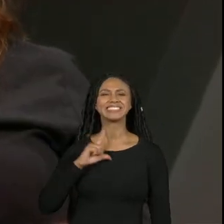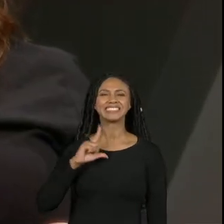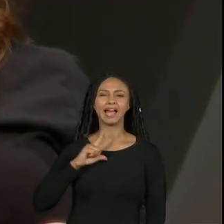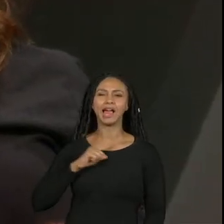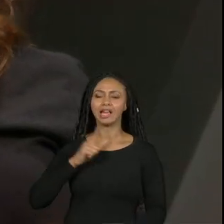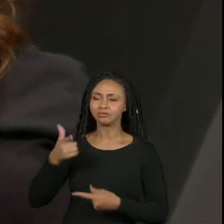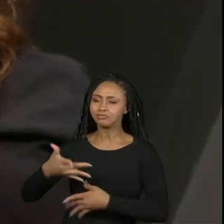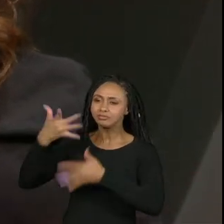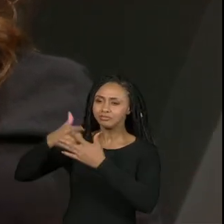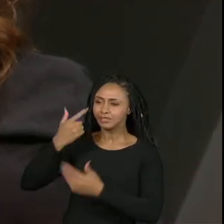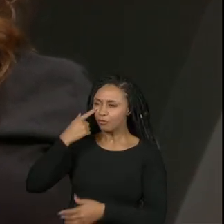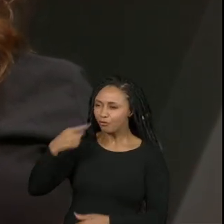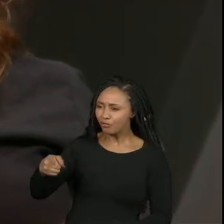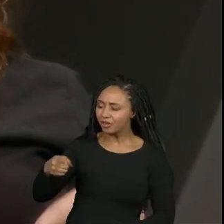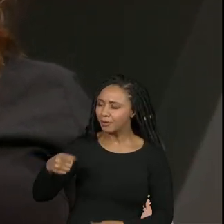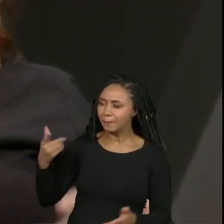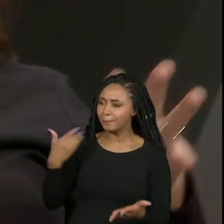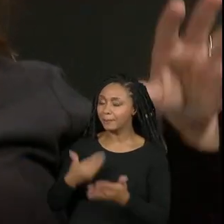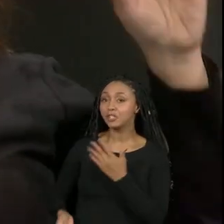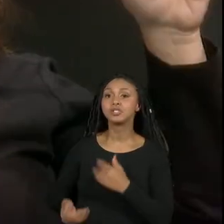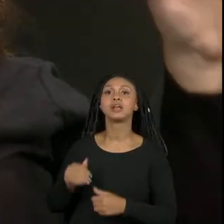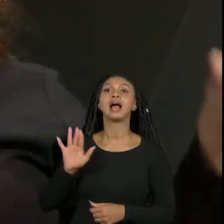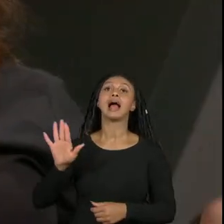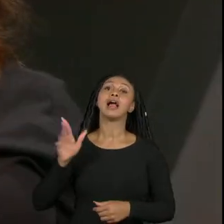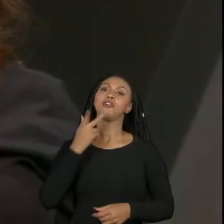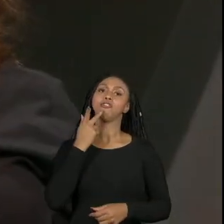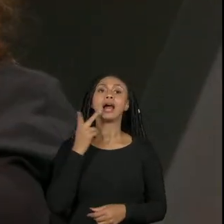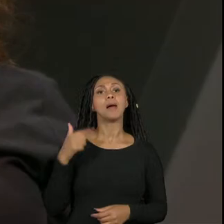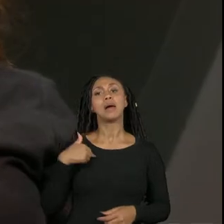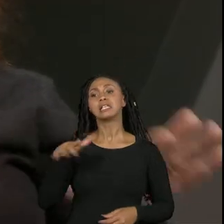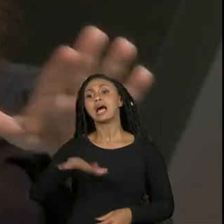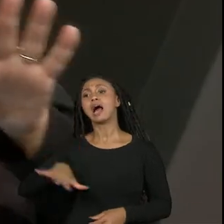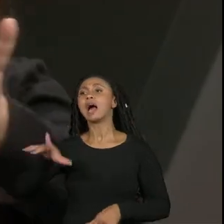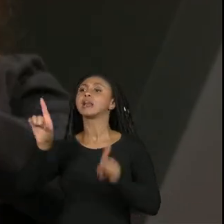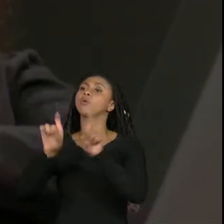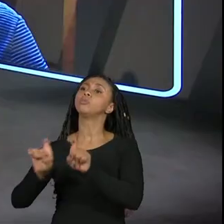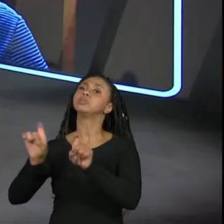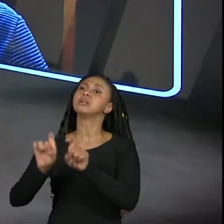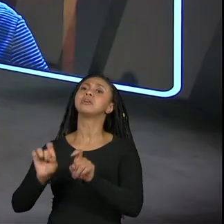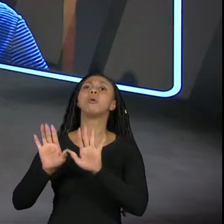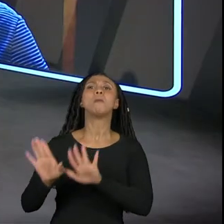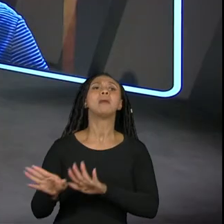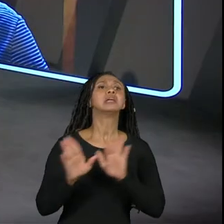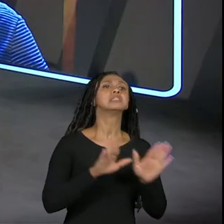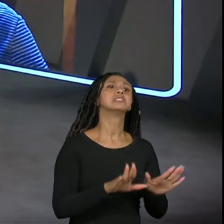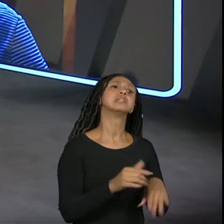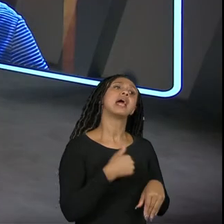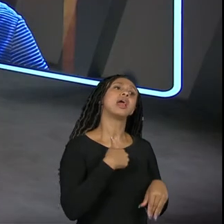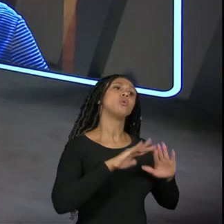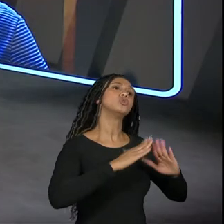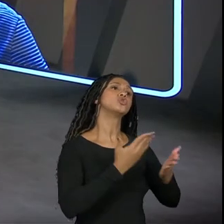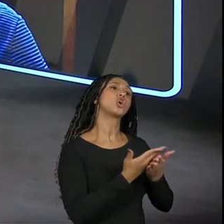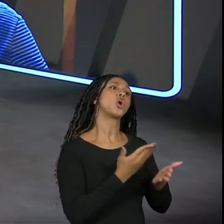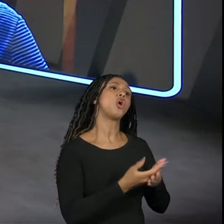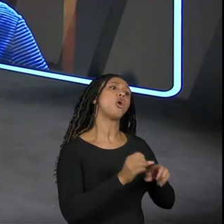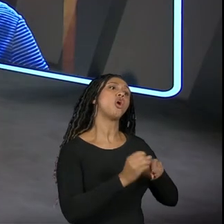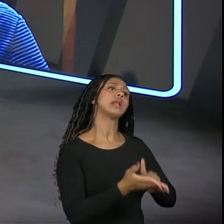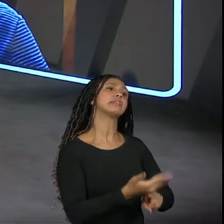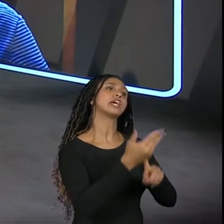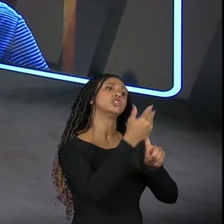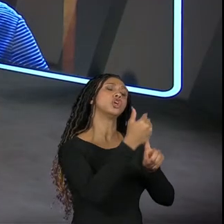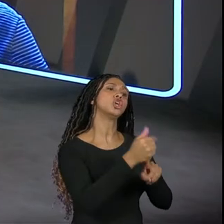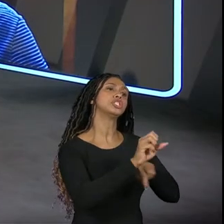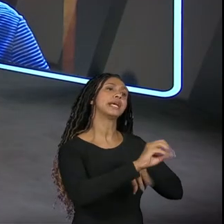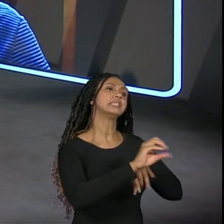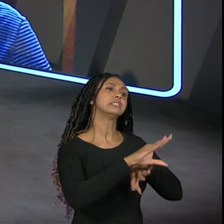aqui agora até perdi não tá mas assim é do eixo de computação mas da aula numa escola de tecnologia da